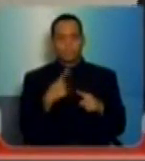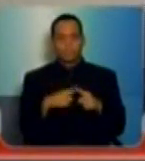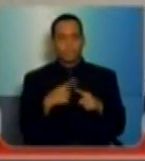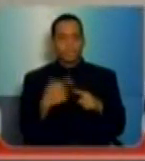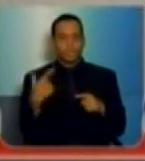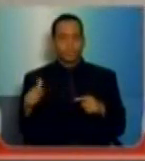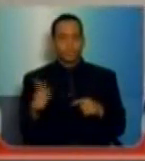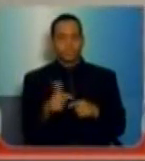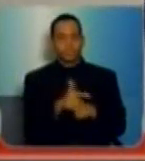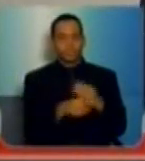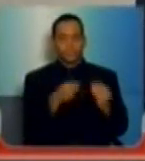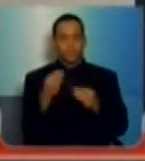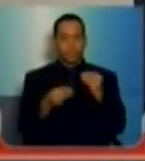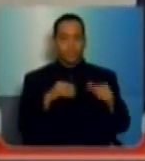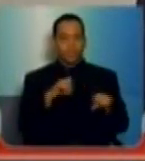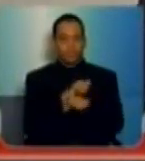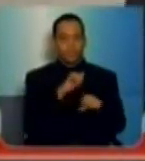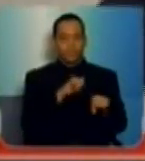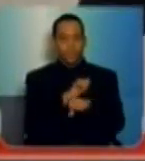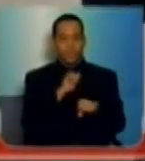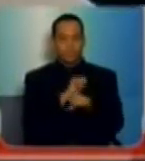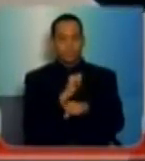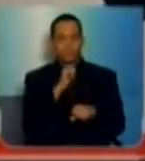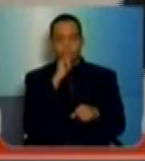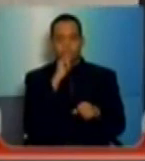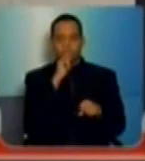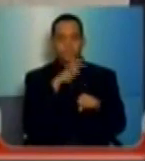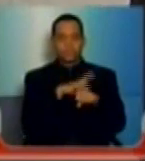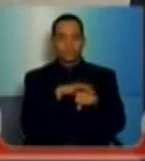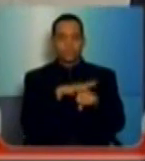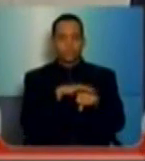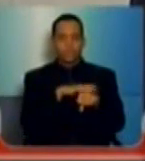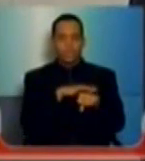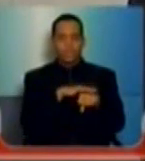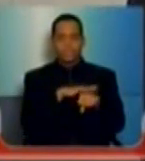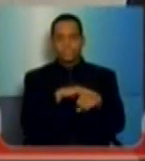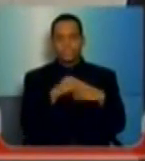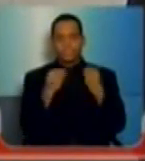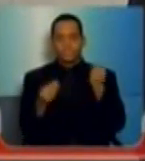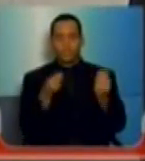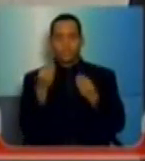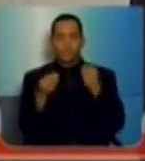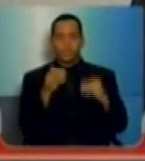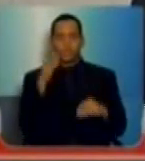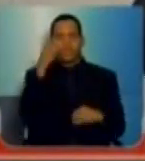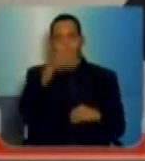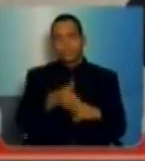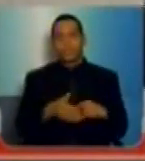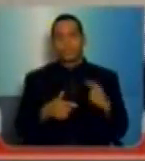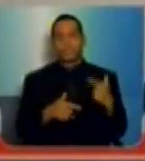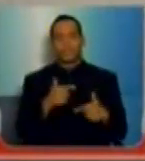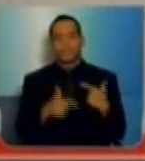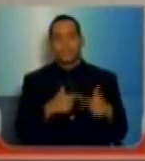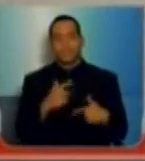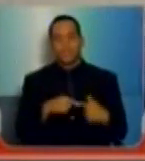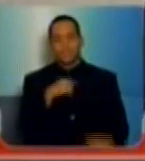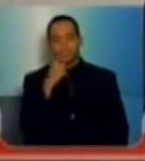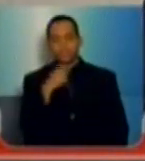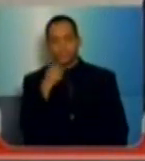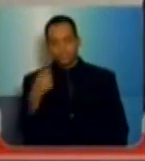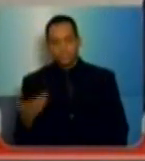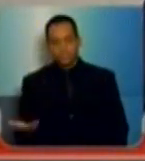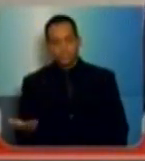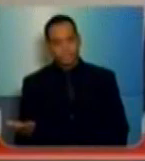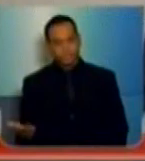haverá redução das faltas, porque os professores estão adoecendo, os professores estão ficando doentes